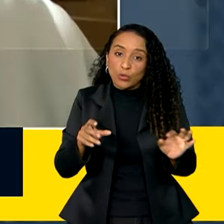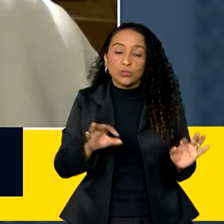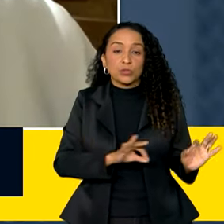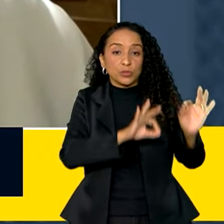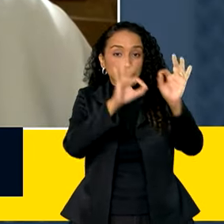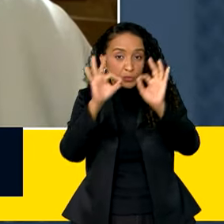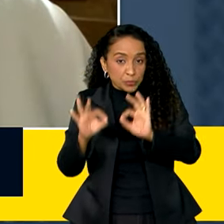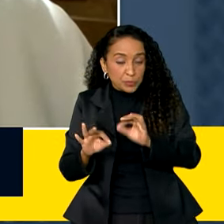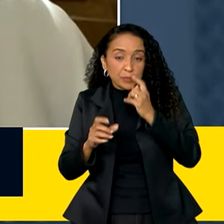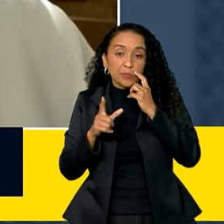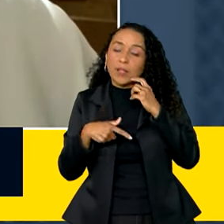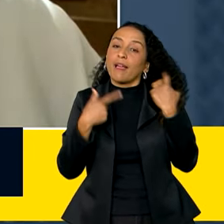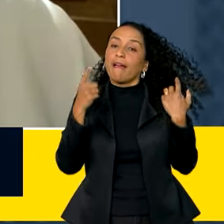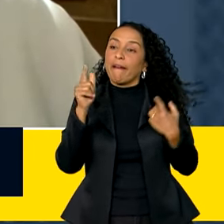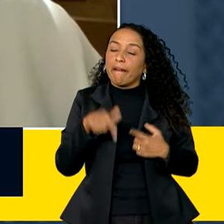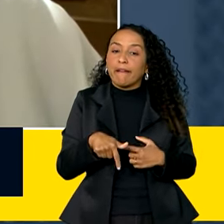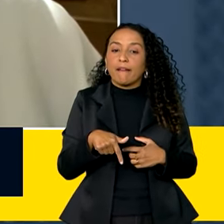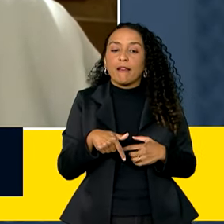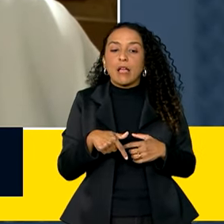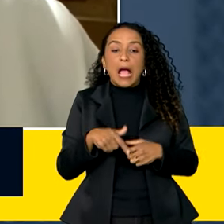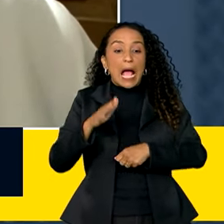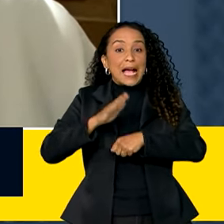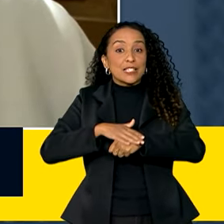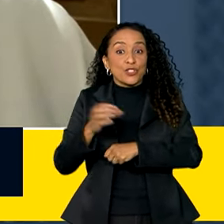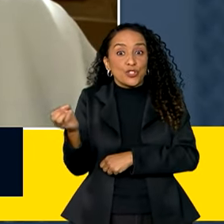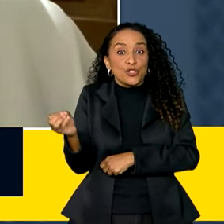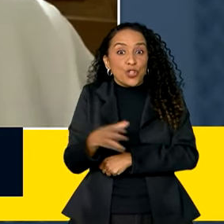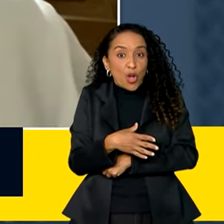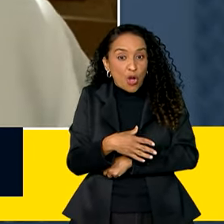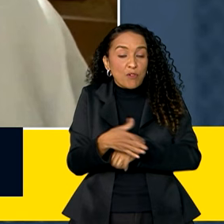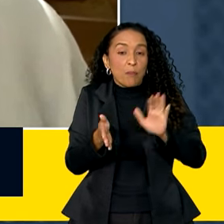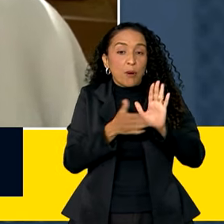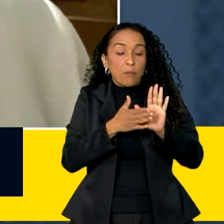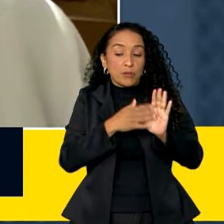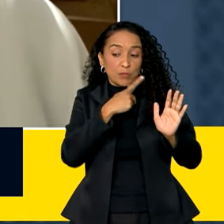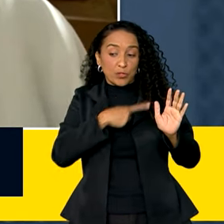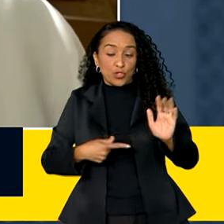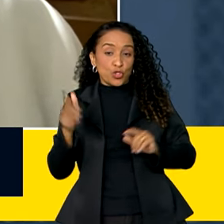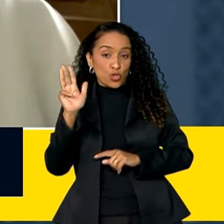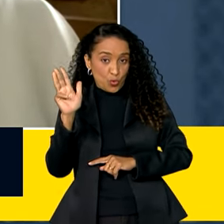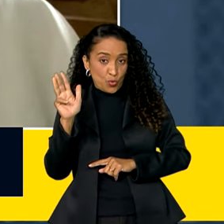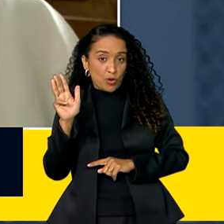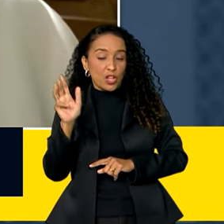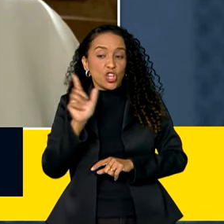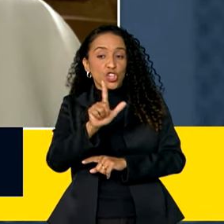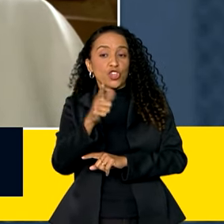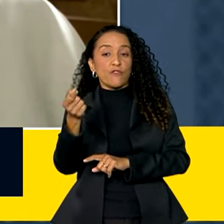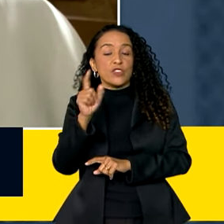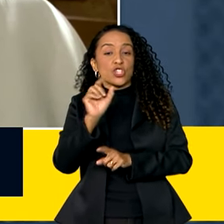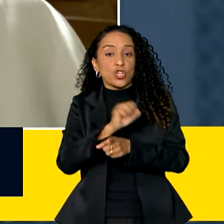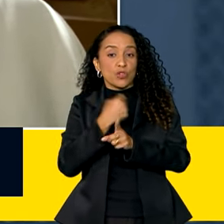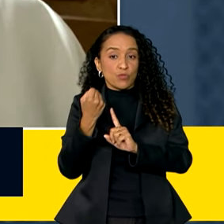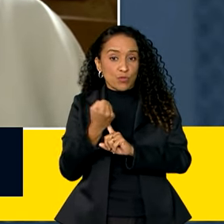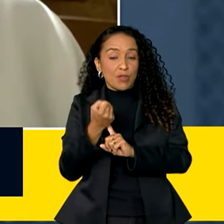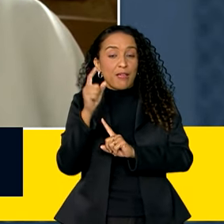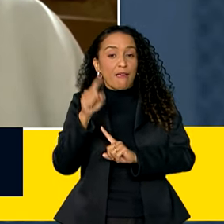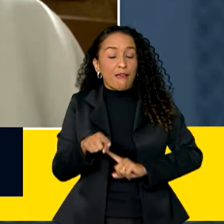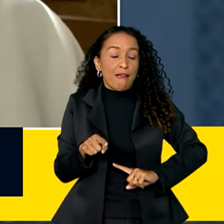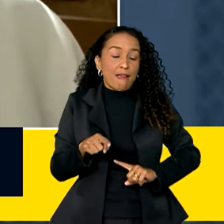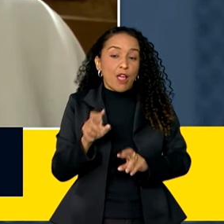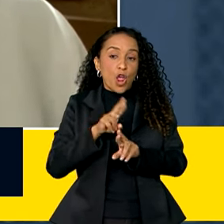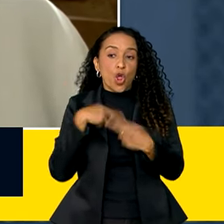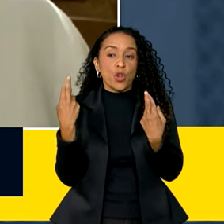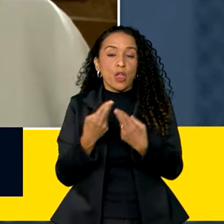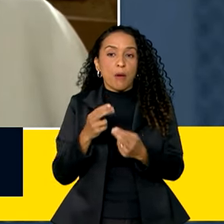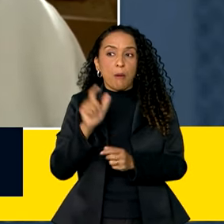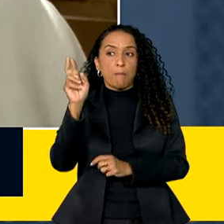ouvindo, nos vendo, que essa é uma ação inédita proposta pelo presidente Lula. O G20 é a reunião das 20 economias mais potentes